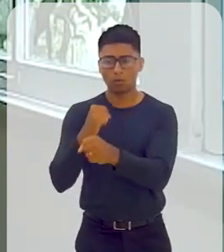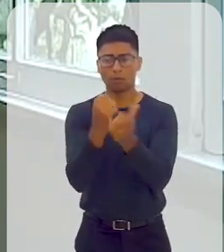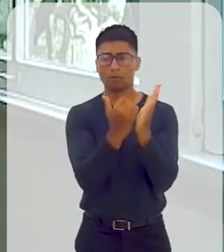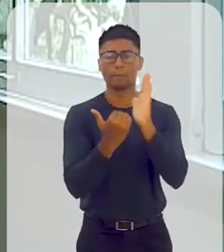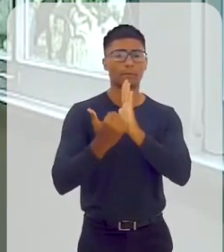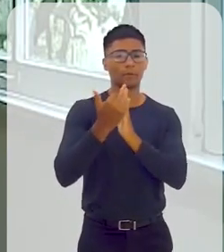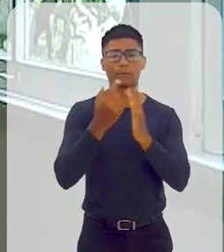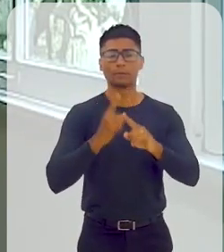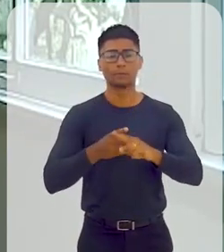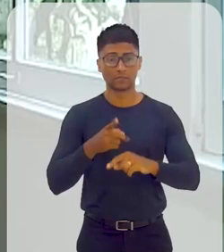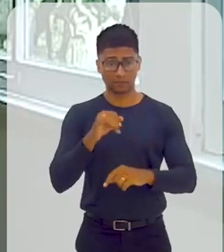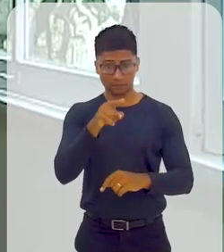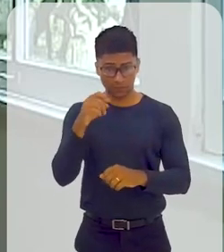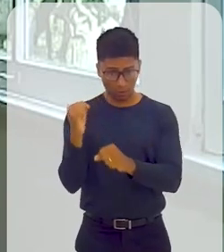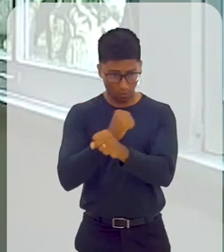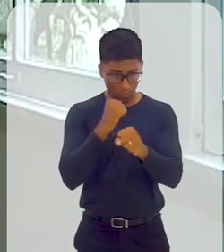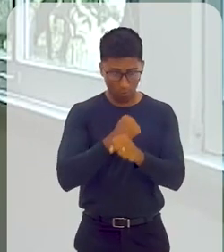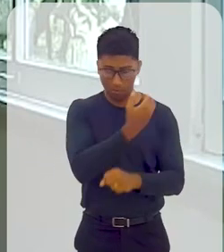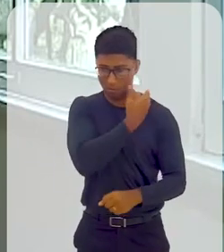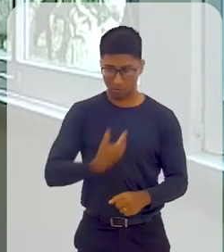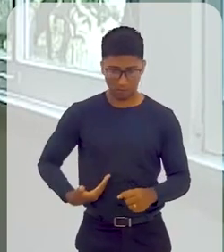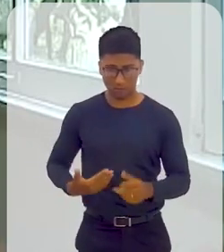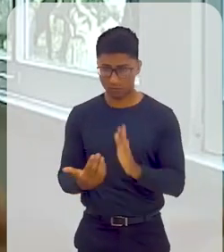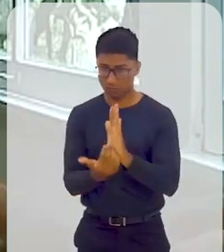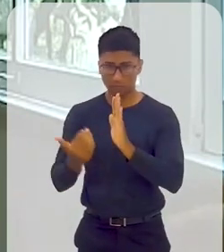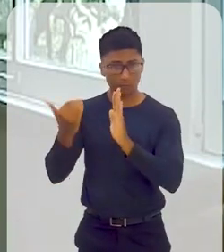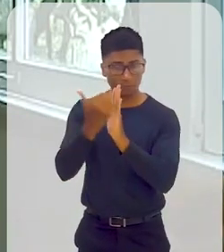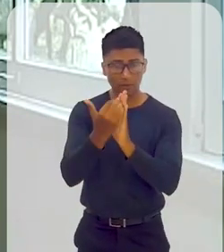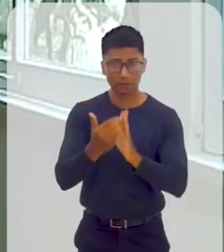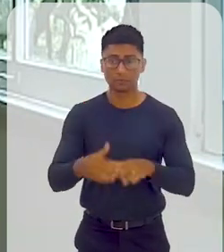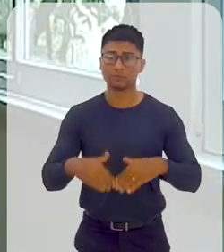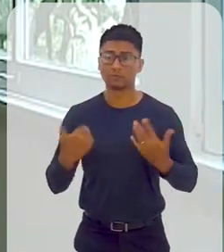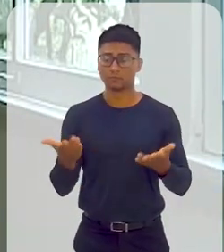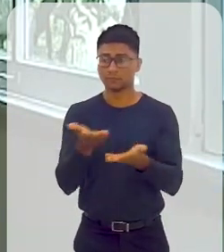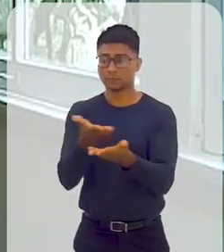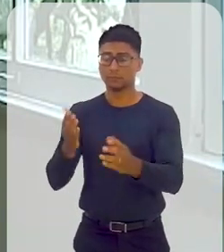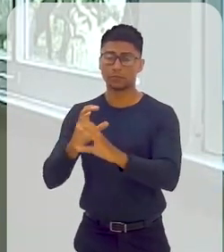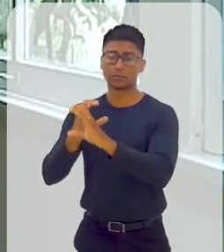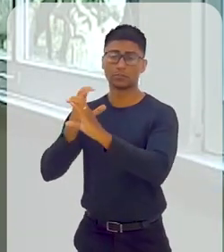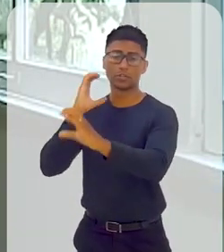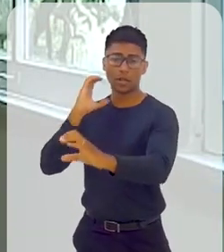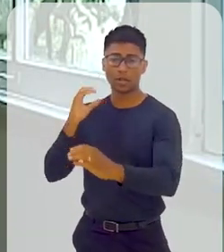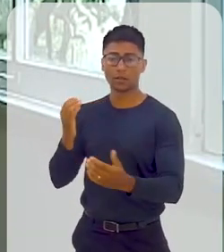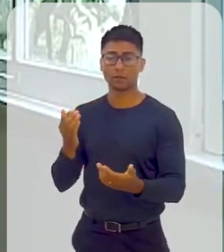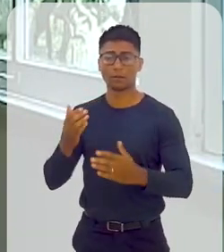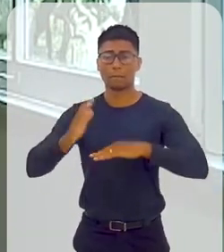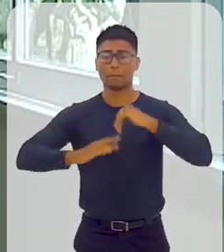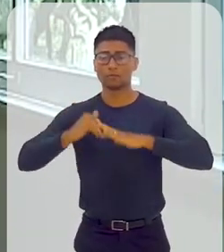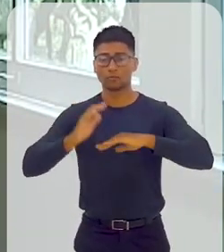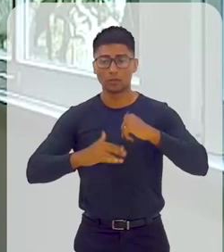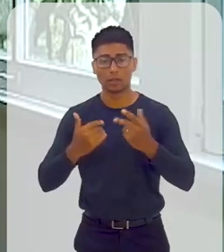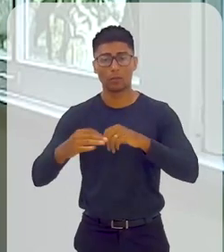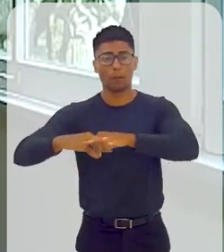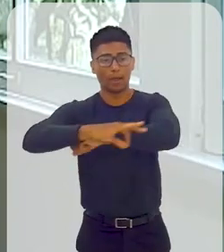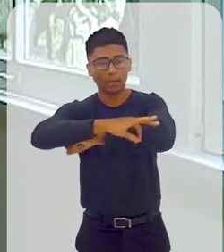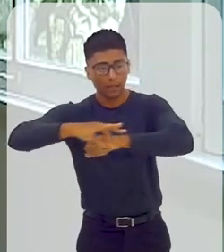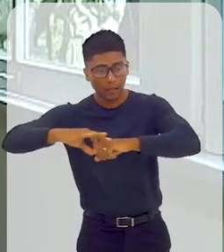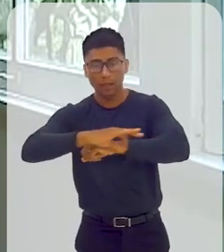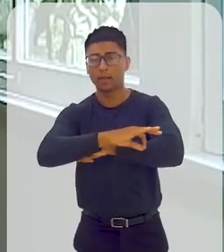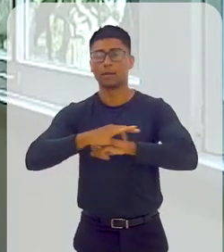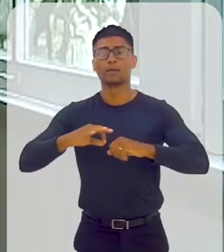engenheiro, ao geólogo, ao arquiteto. Não. Você atende a toda uma cadeia de trabalho